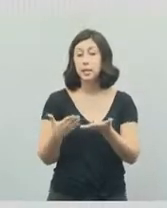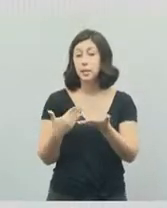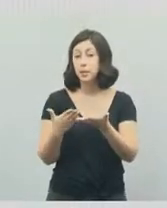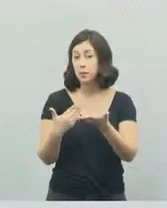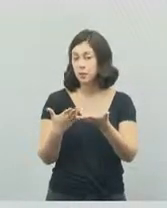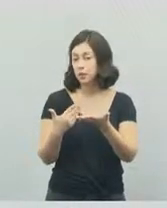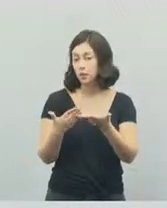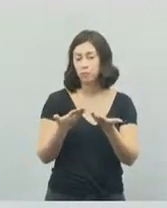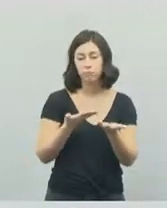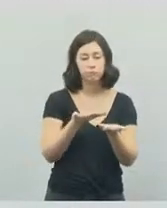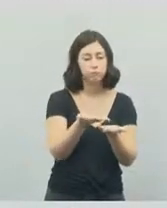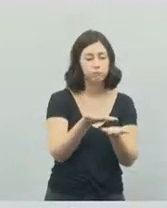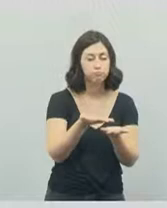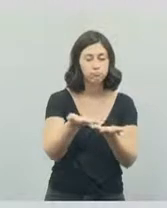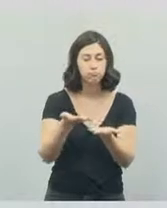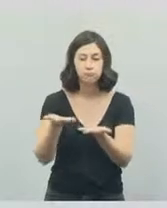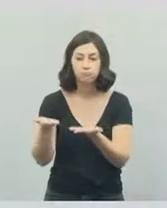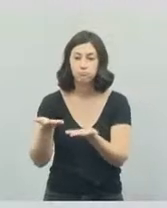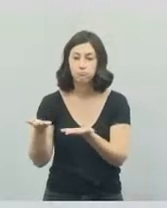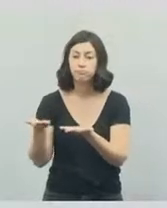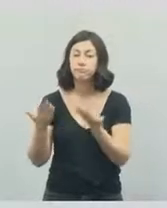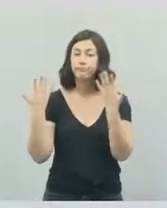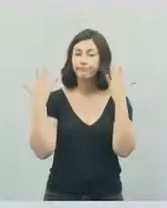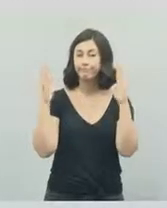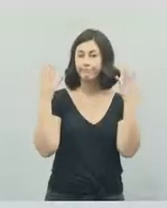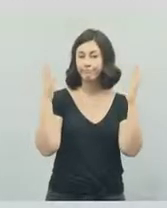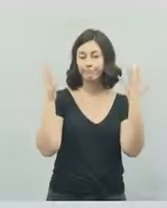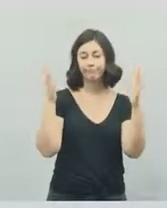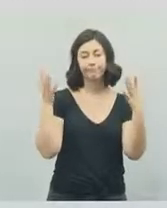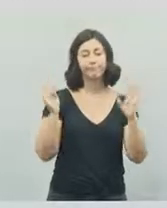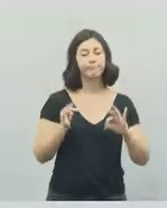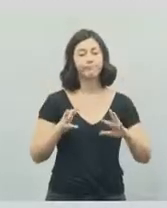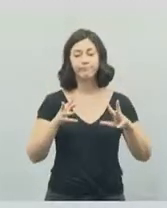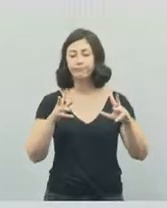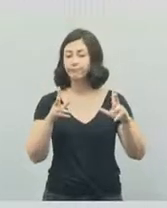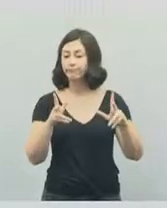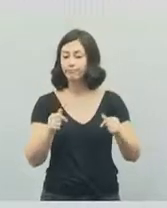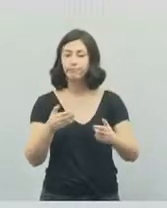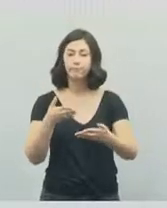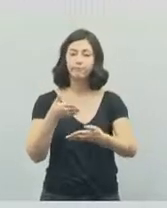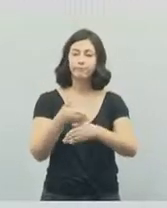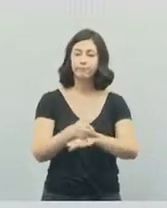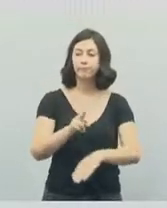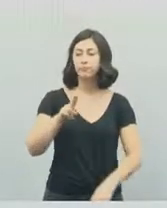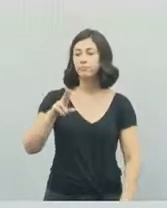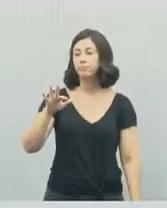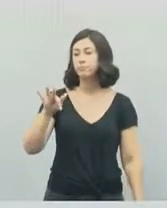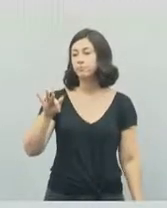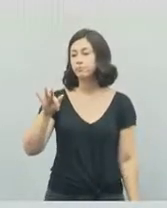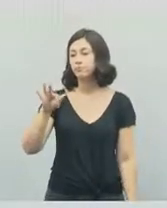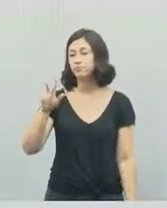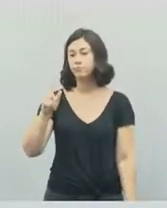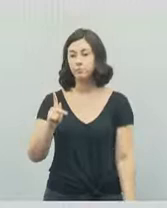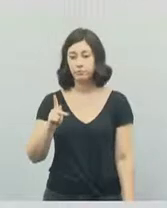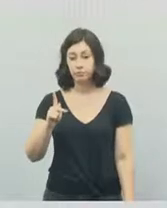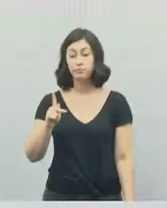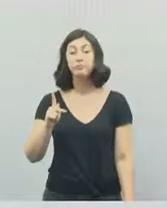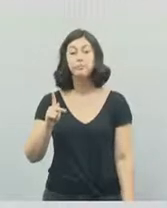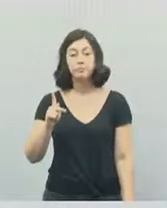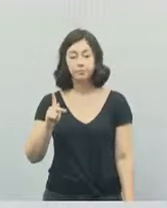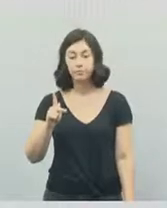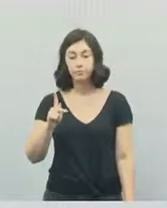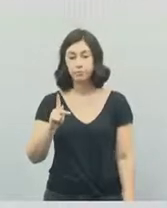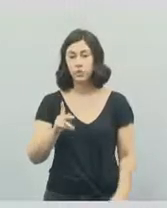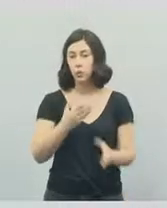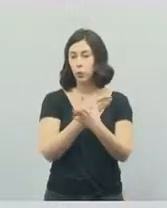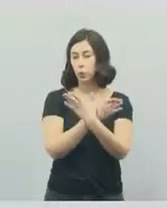gratuitamente, lá para a Guarda. Parabéns a todos os integrantes do UFP Universal nas Forças